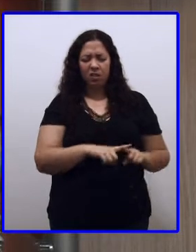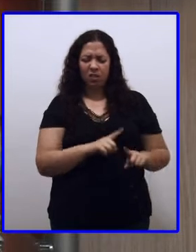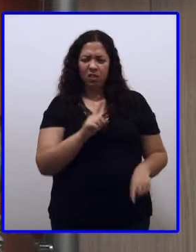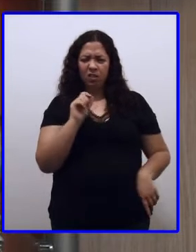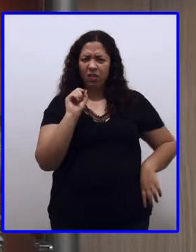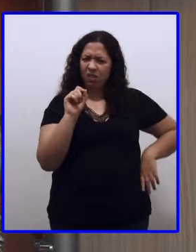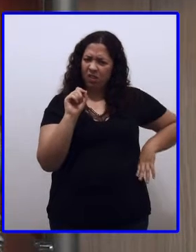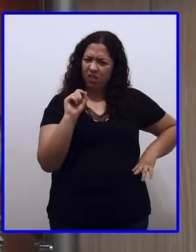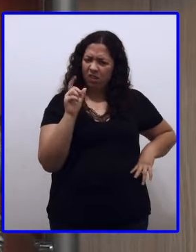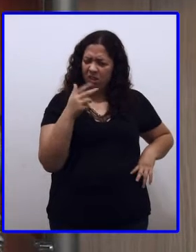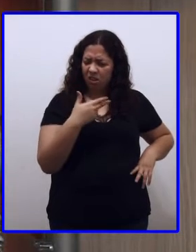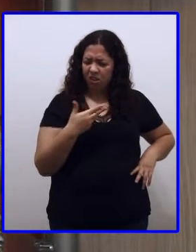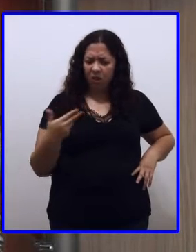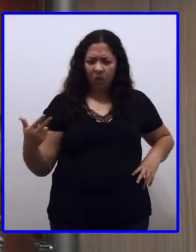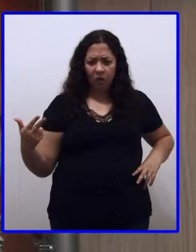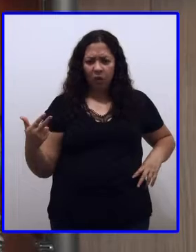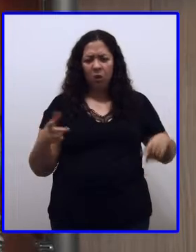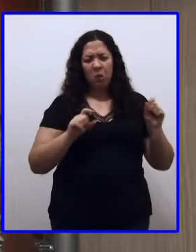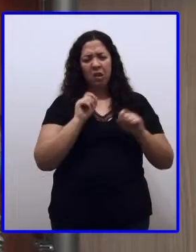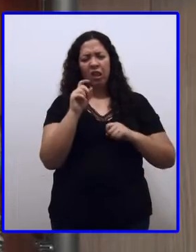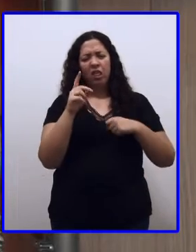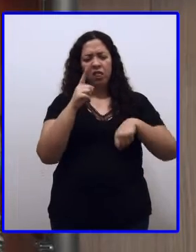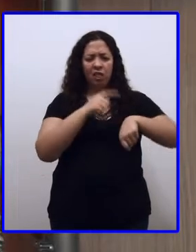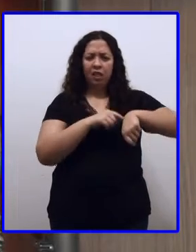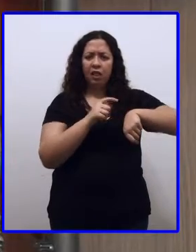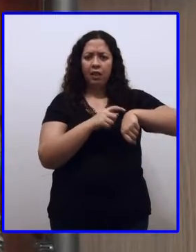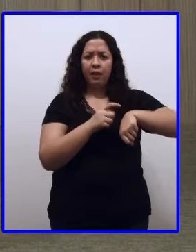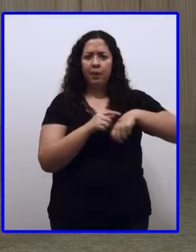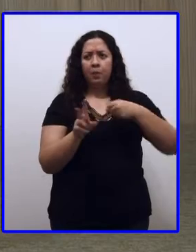Tá, Pro. Mas o que é tempo?